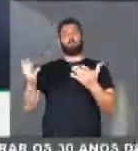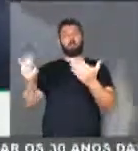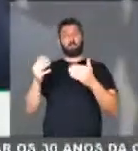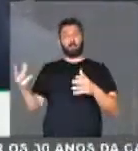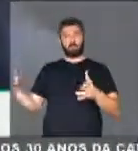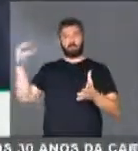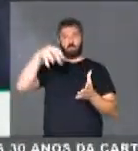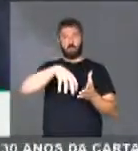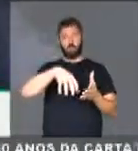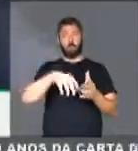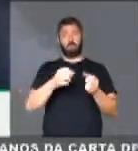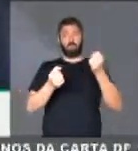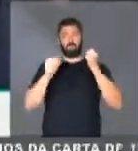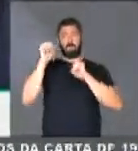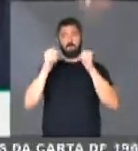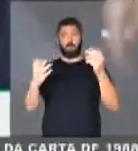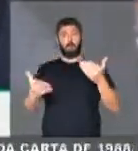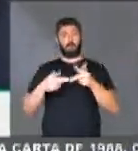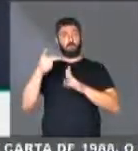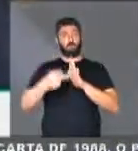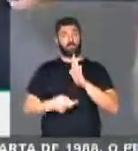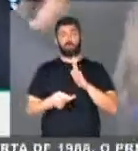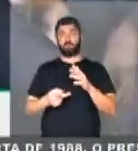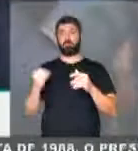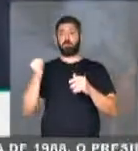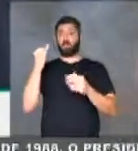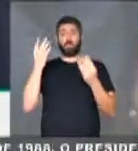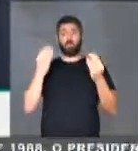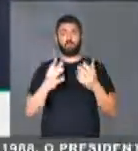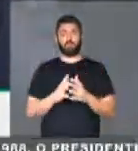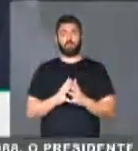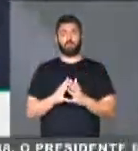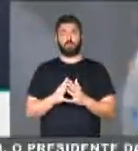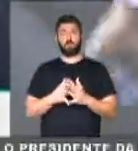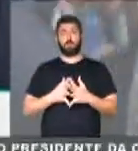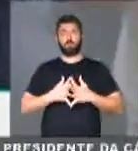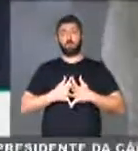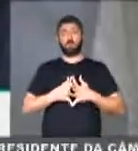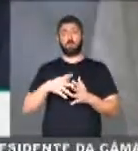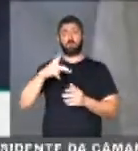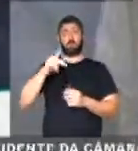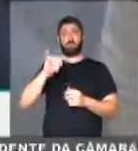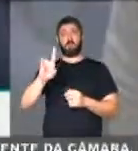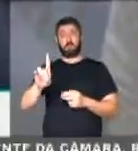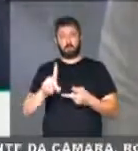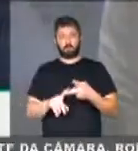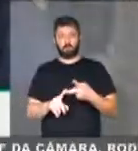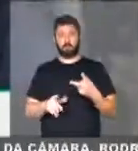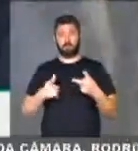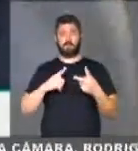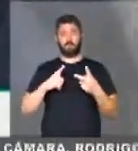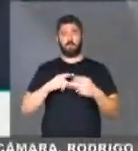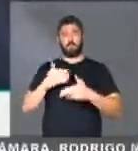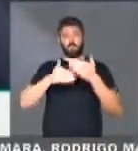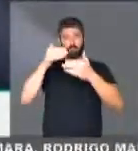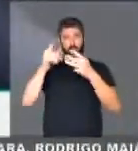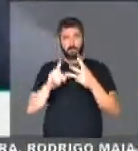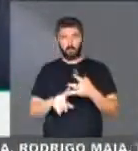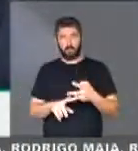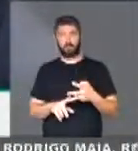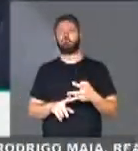para o nosso Estado e é hoje um projeto econômico dos mais importantes, gerando P&D, melhorando a engenharia,